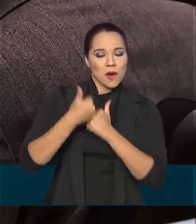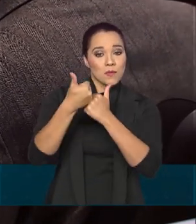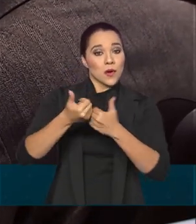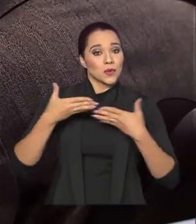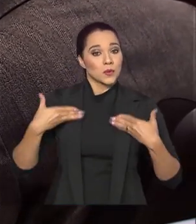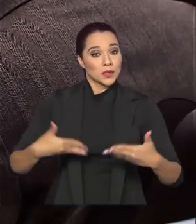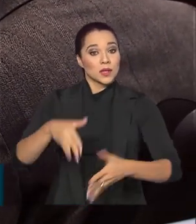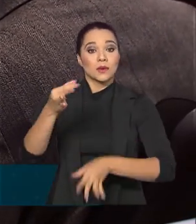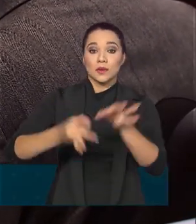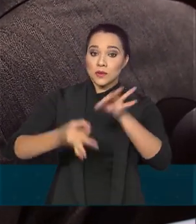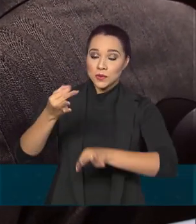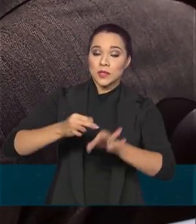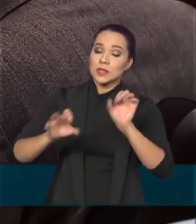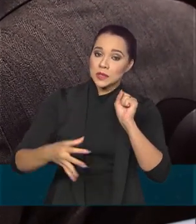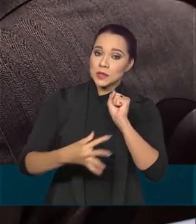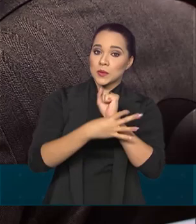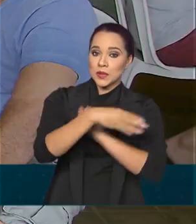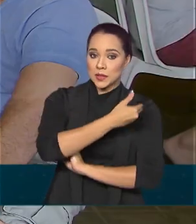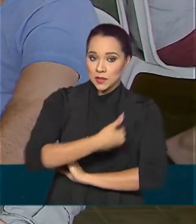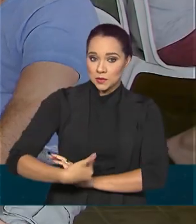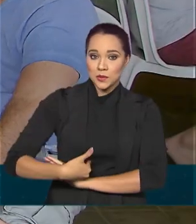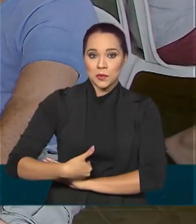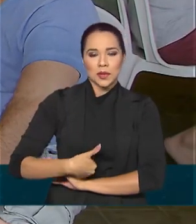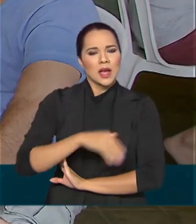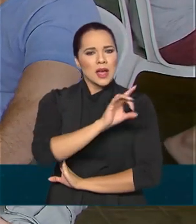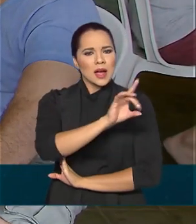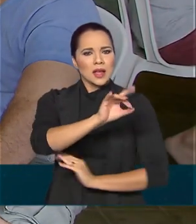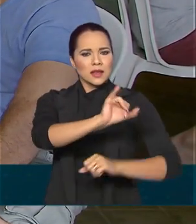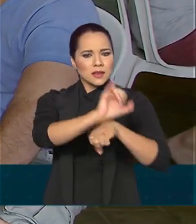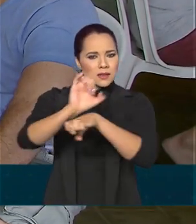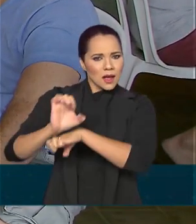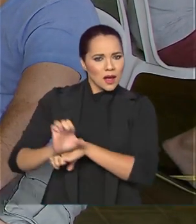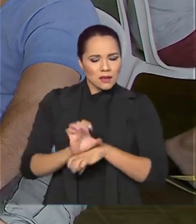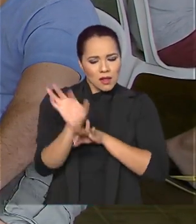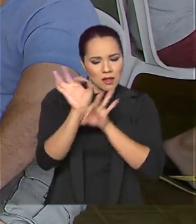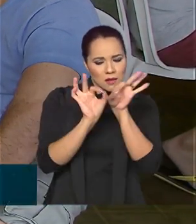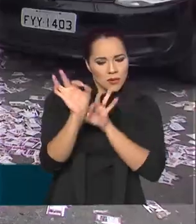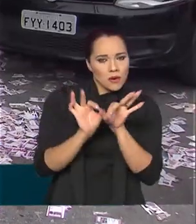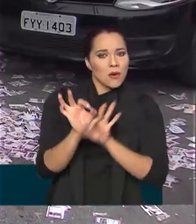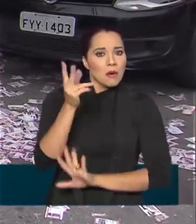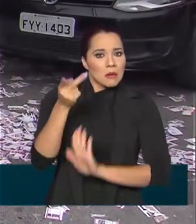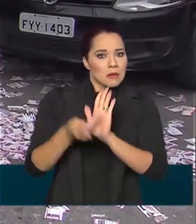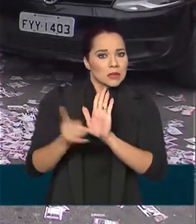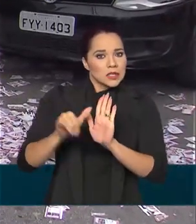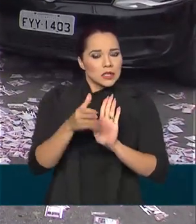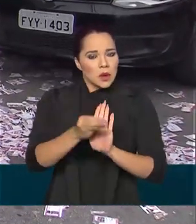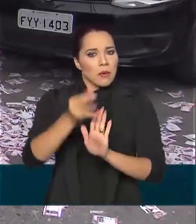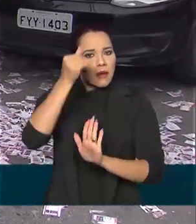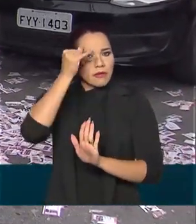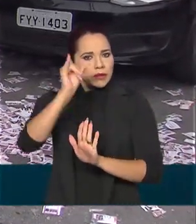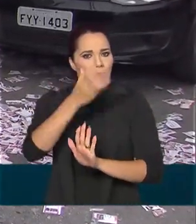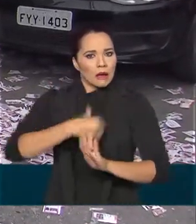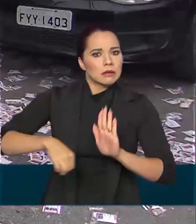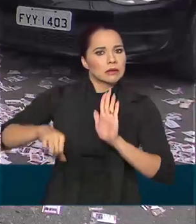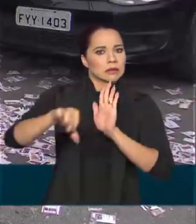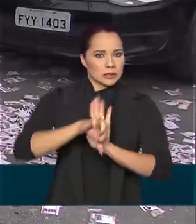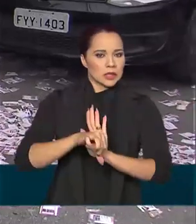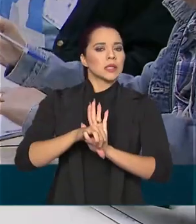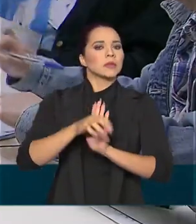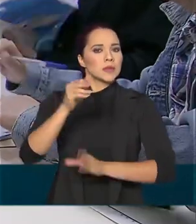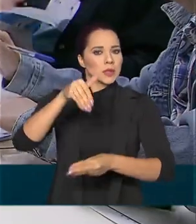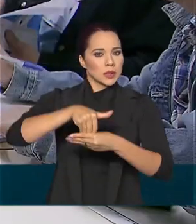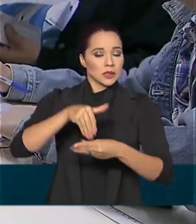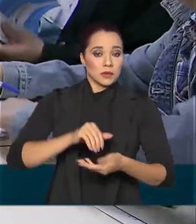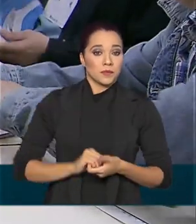Ministério da Justiça e Segurança Pública, cada estado elaborou um plano de ação para combater crimes eleitorais.